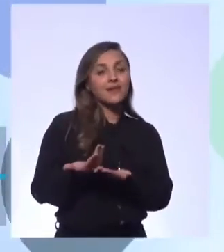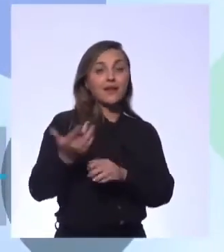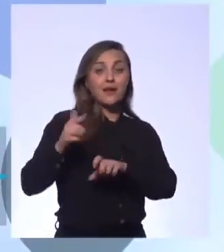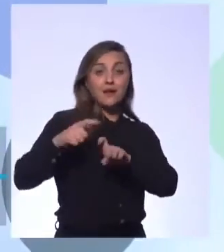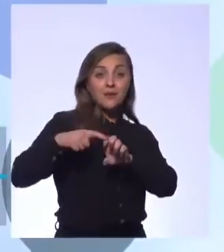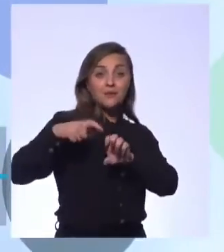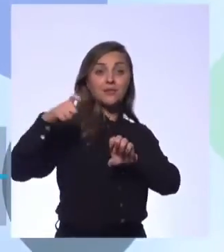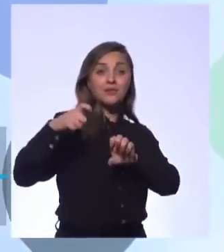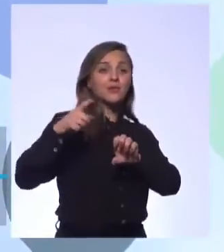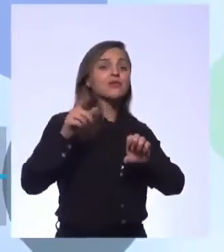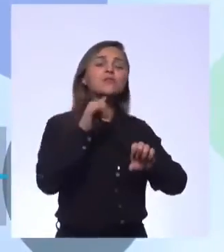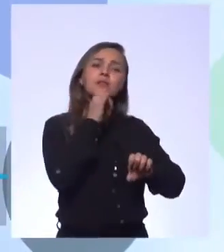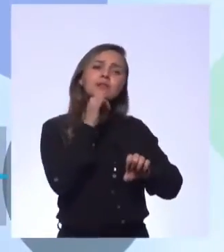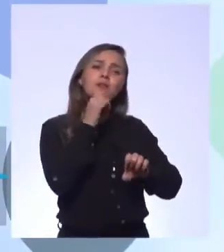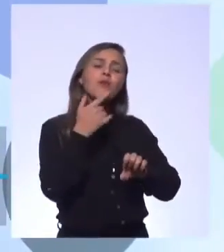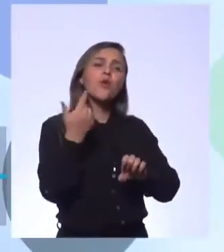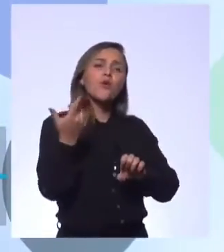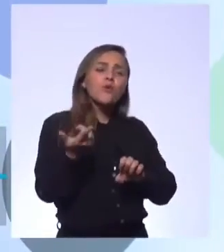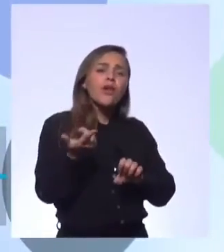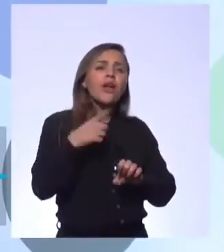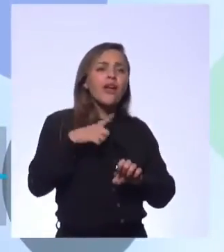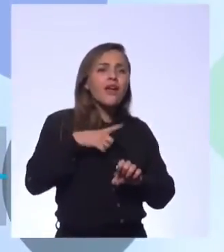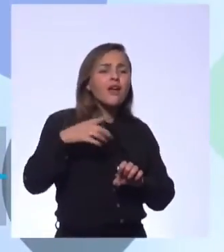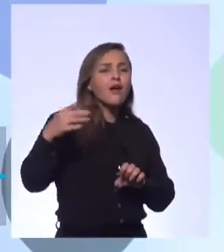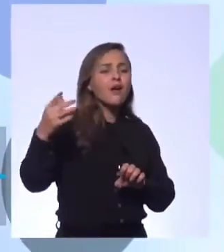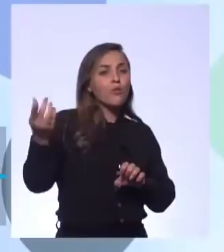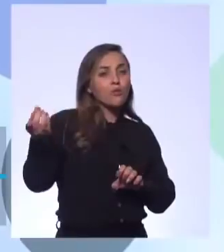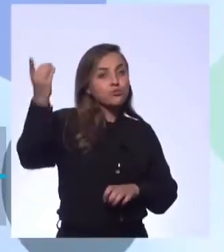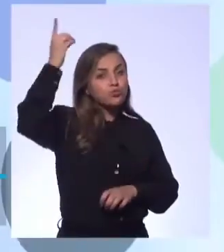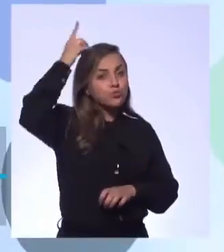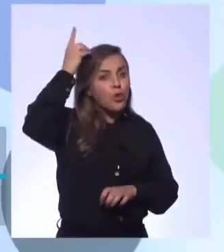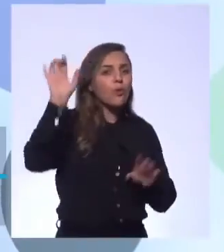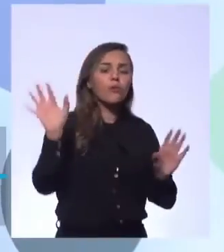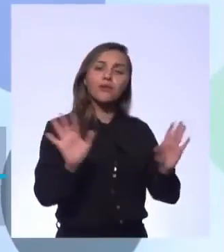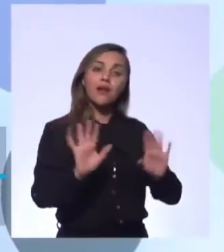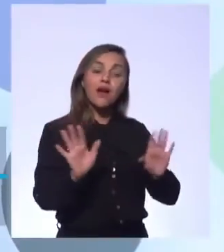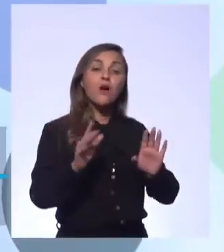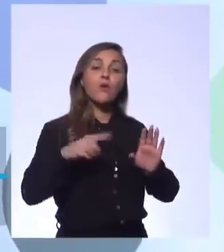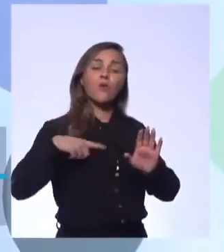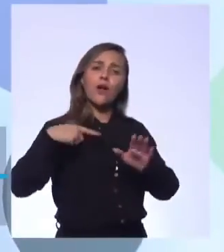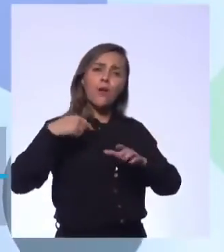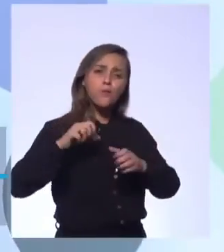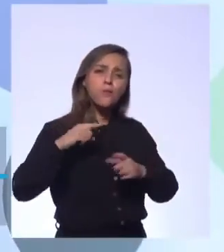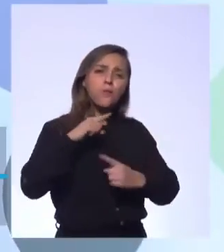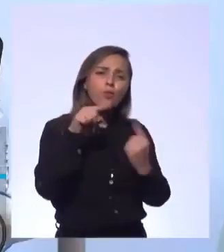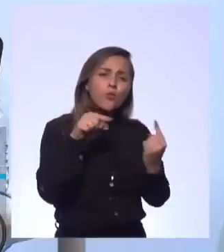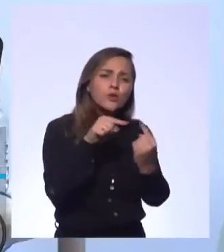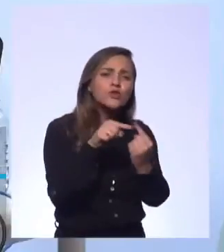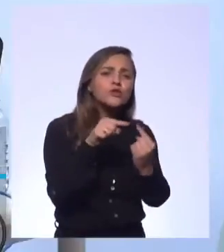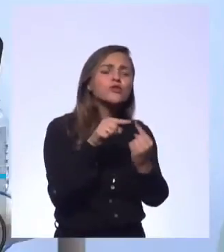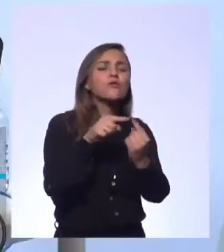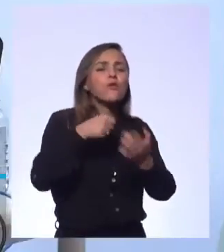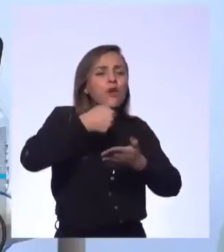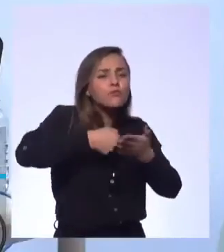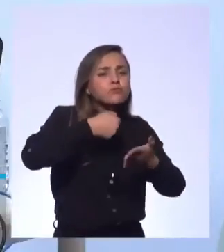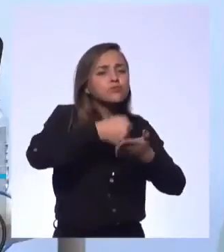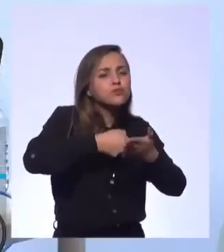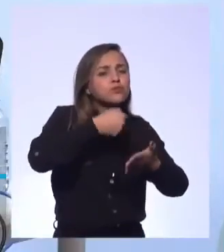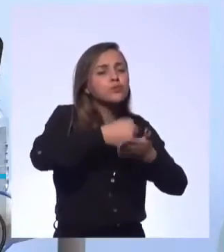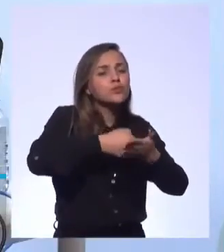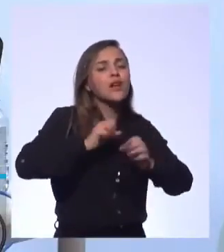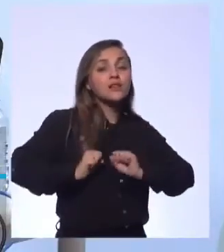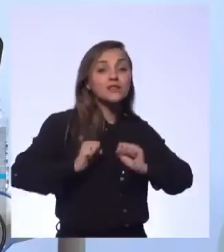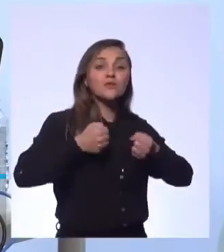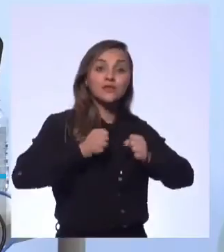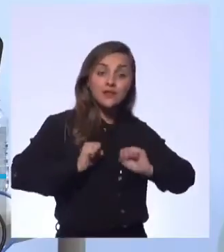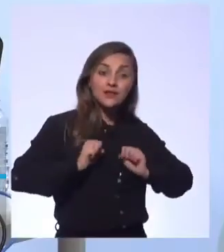quem tem um dom, quem é organizado, quem tem temperança, quem sabe se organizar, quem vai atrás do objetivo. E uma coisa que vocês vão aprender bastante é que quem tem